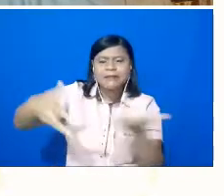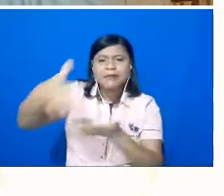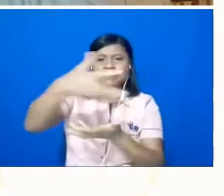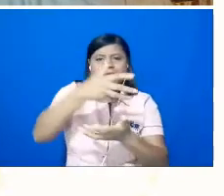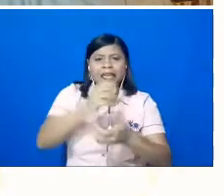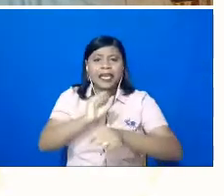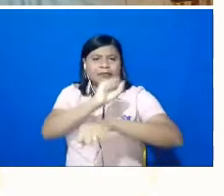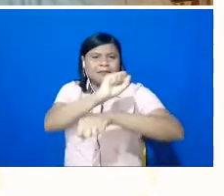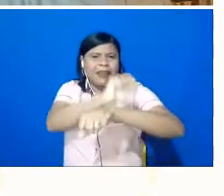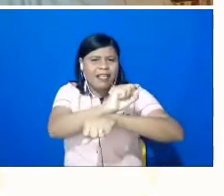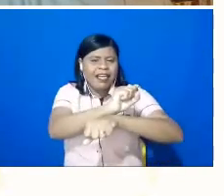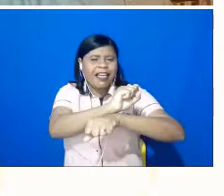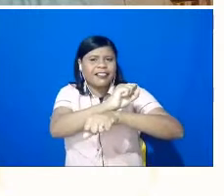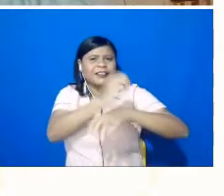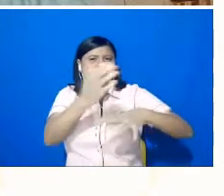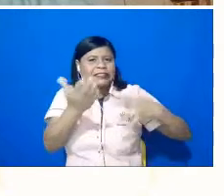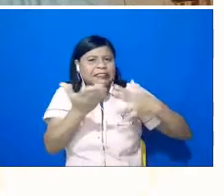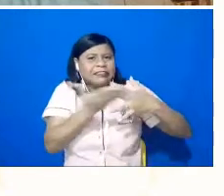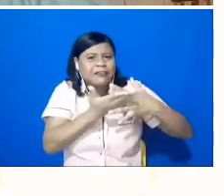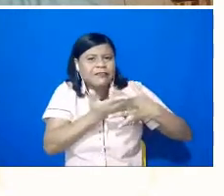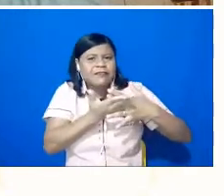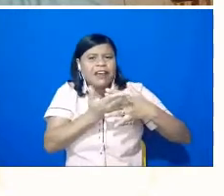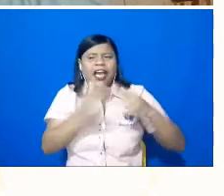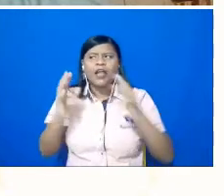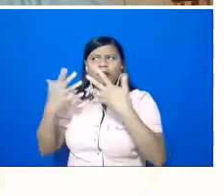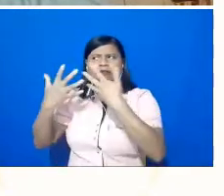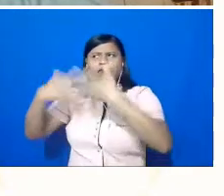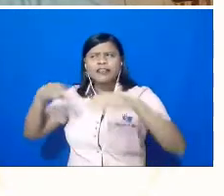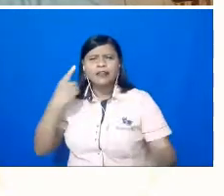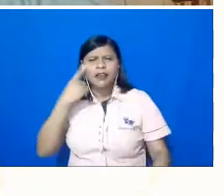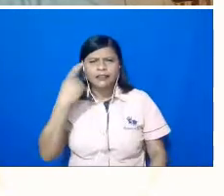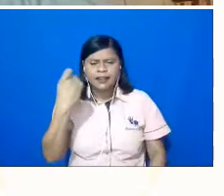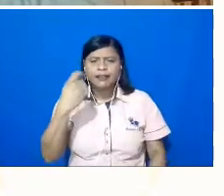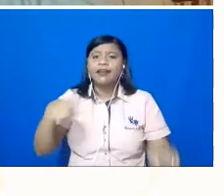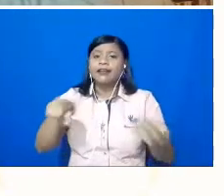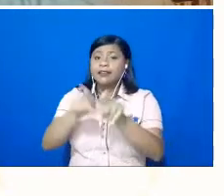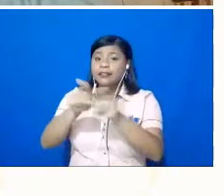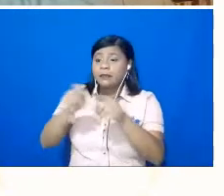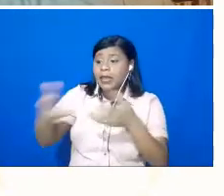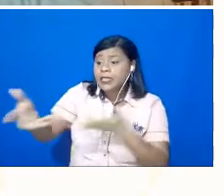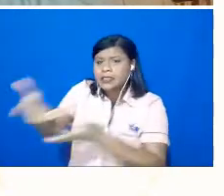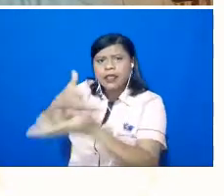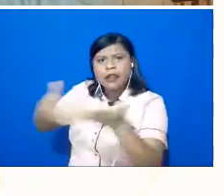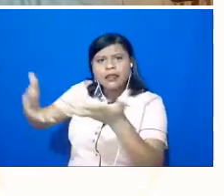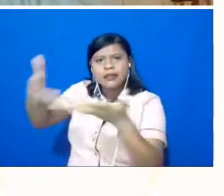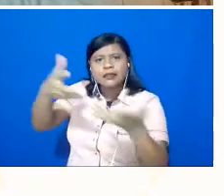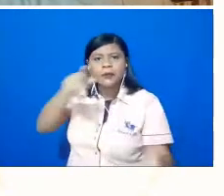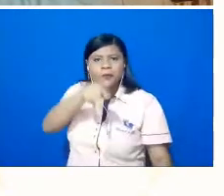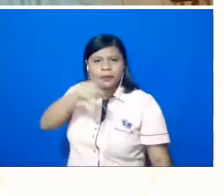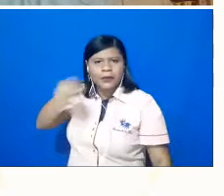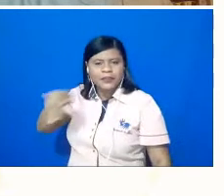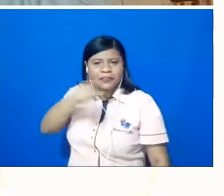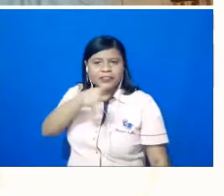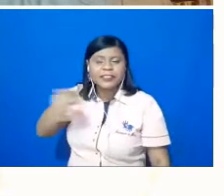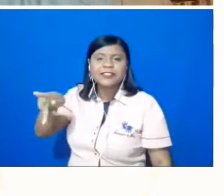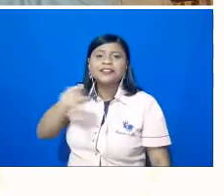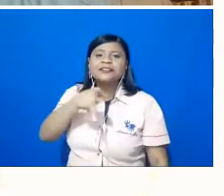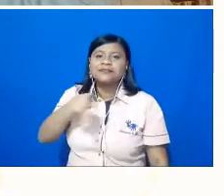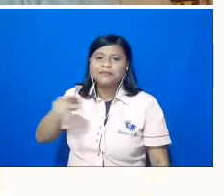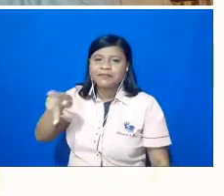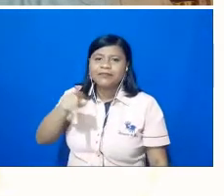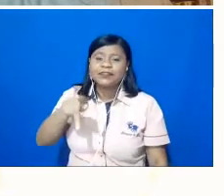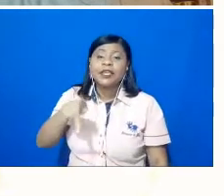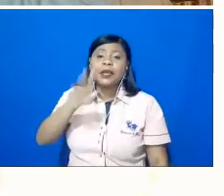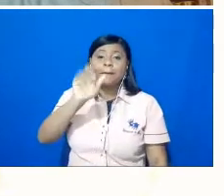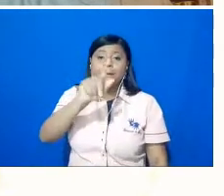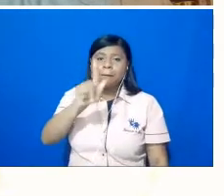reflexões foram muito interessantes, a integração com os professores, com as referências, no caso, o professor Basel